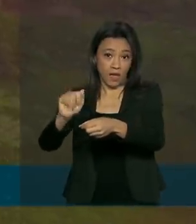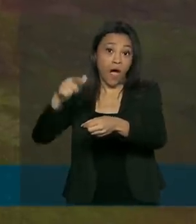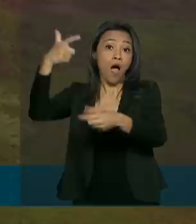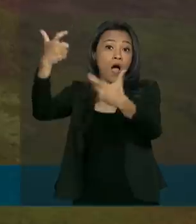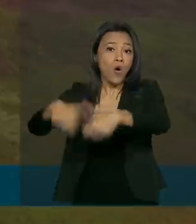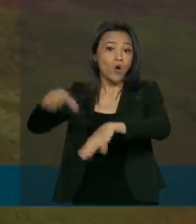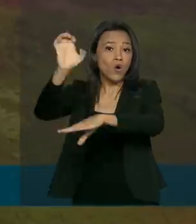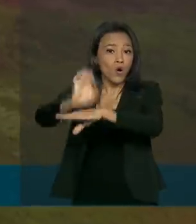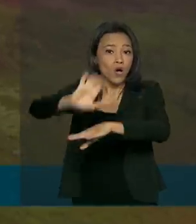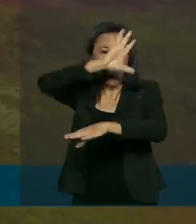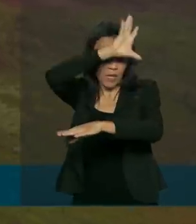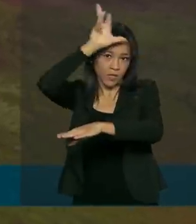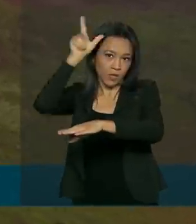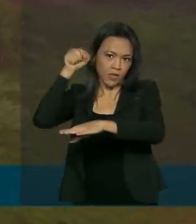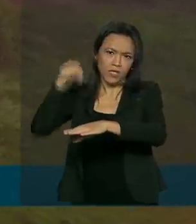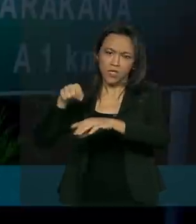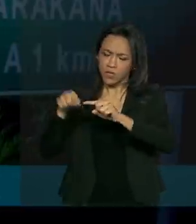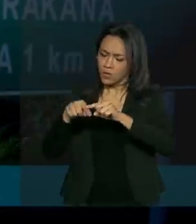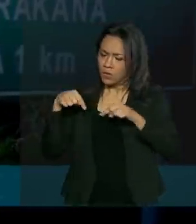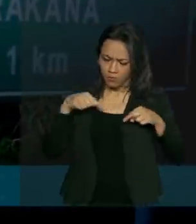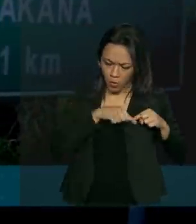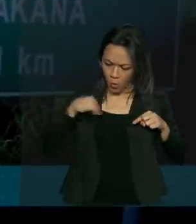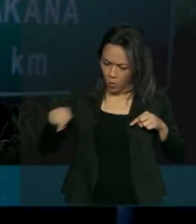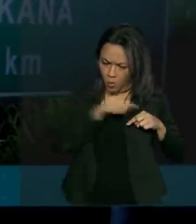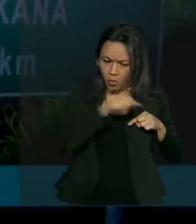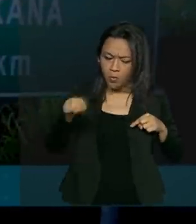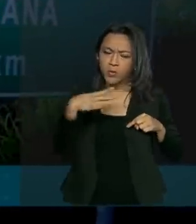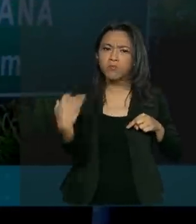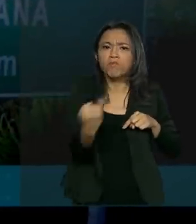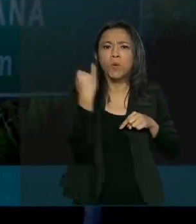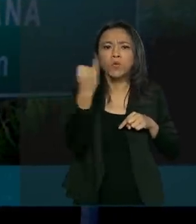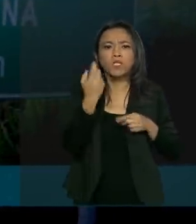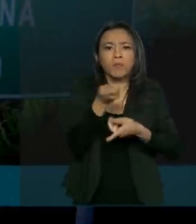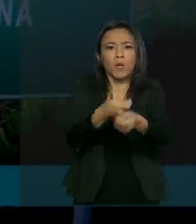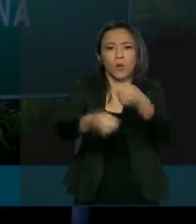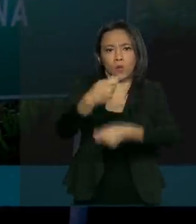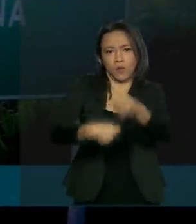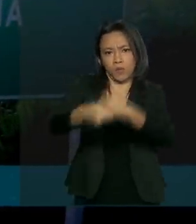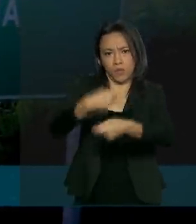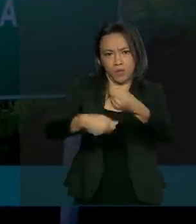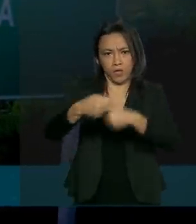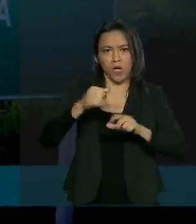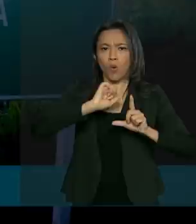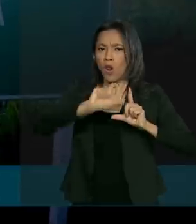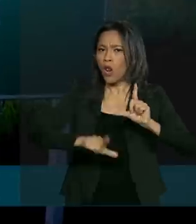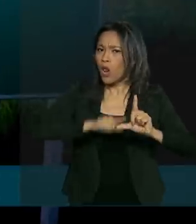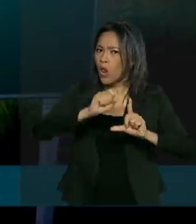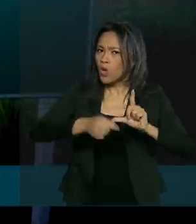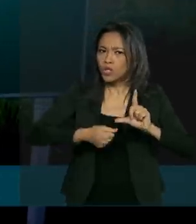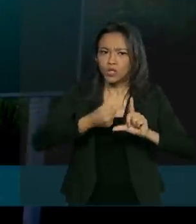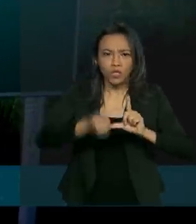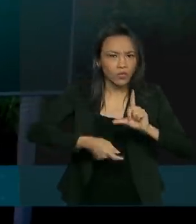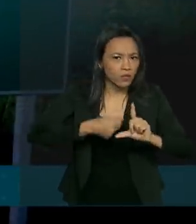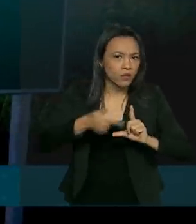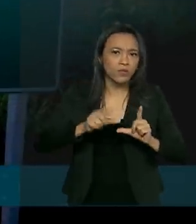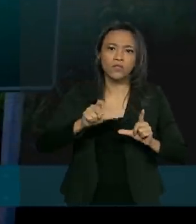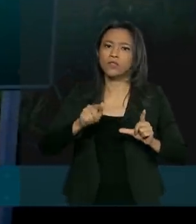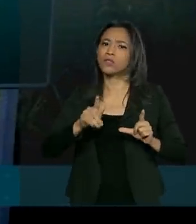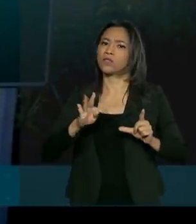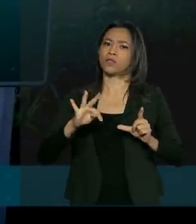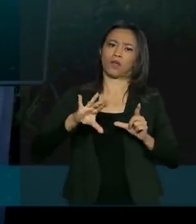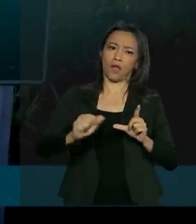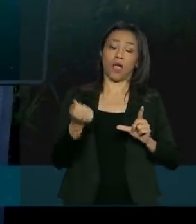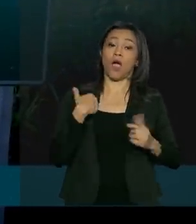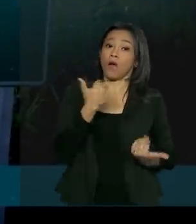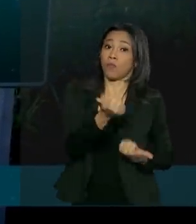Ela tem uma importância socioeconômica impressionante, trabalhando ali com a logística e também atendendo a parte social